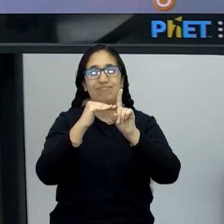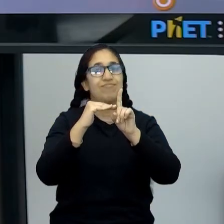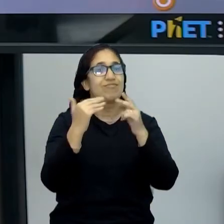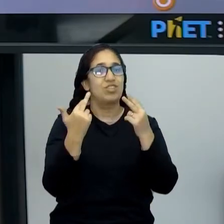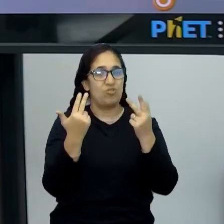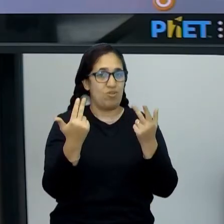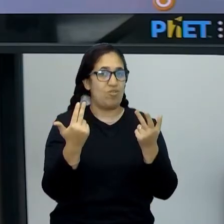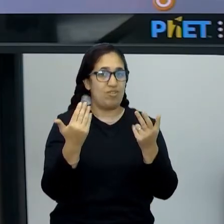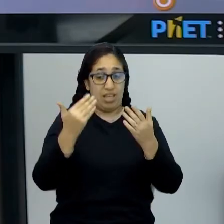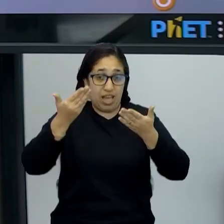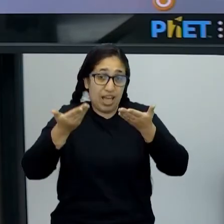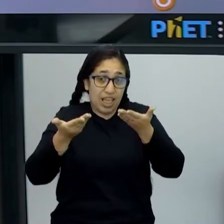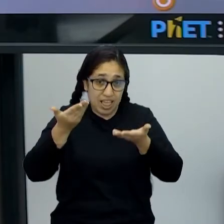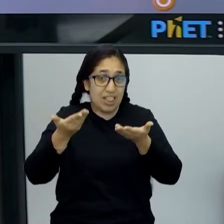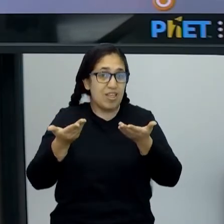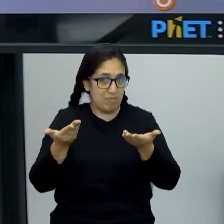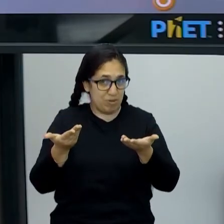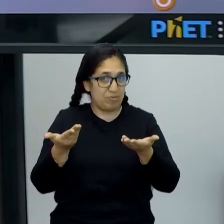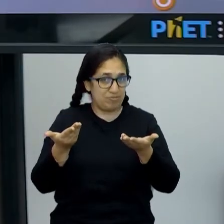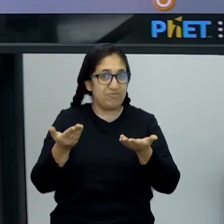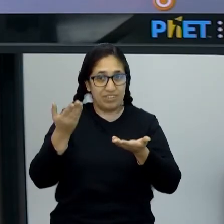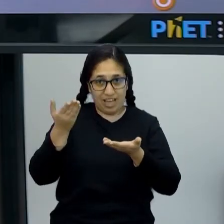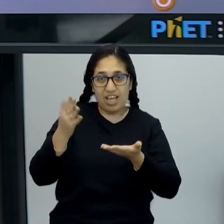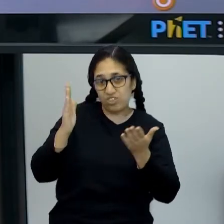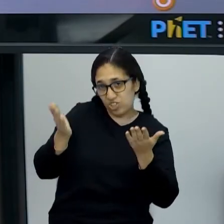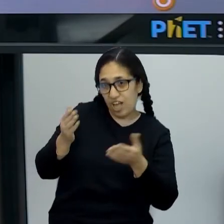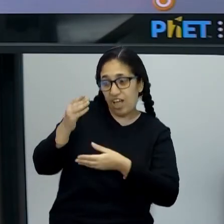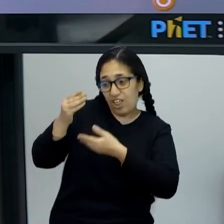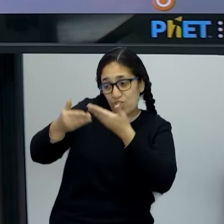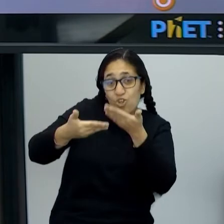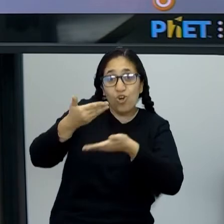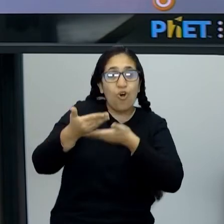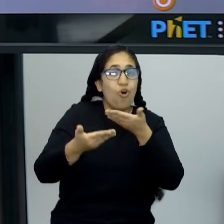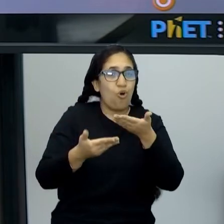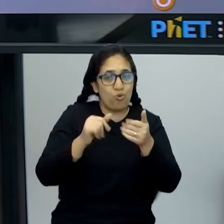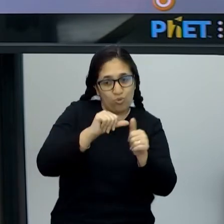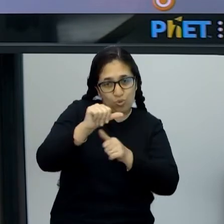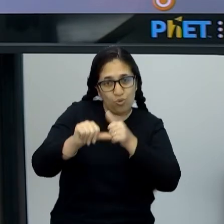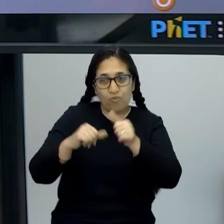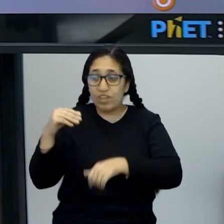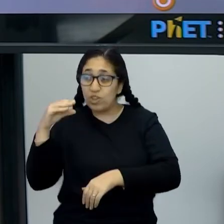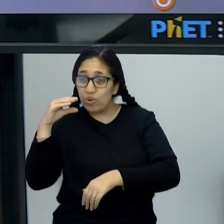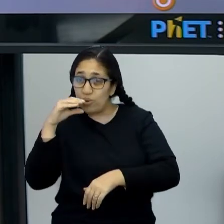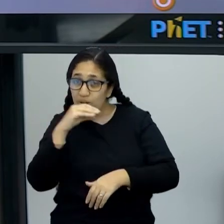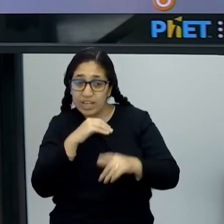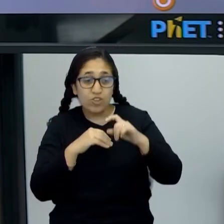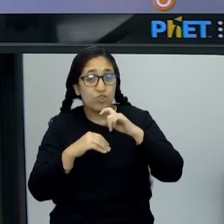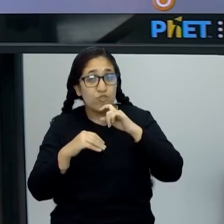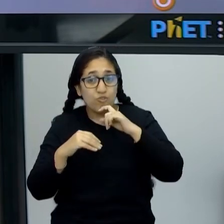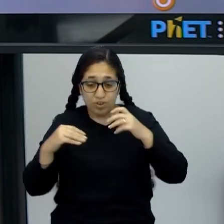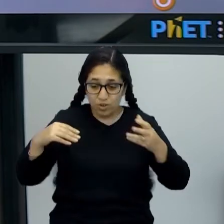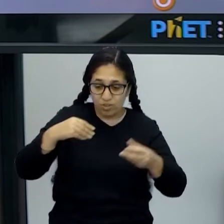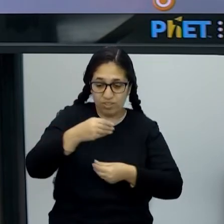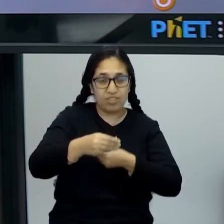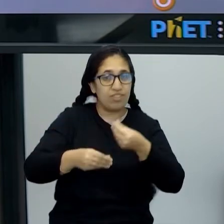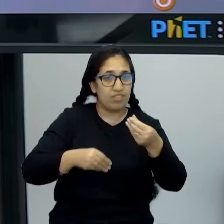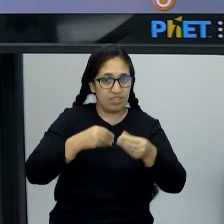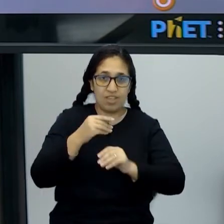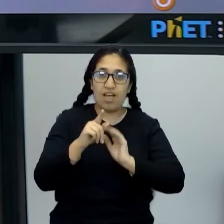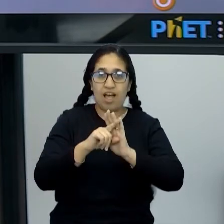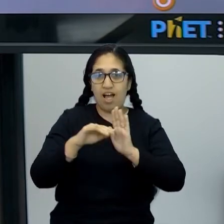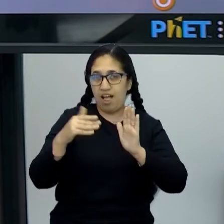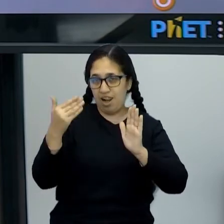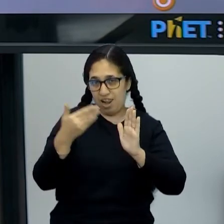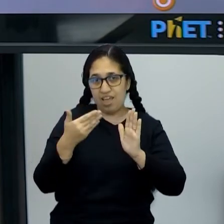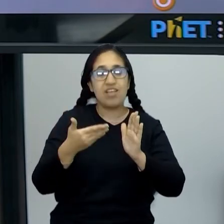isso é chamado de equilíbrio térmico, tá? As trocas acontecem sempre do corpo mais quente pro mais frio. a primeira lei da termodinâmica, a lei zero da